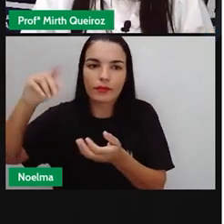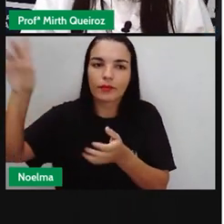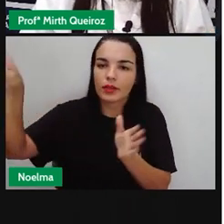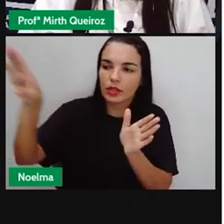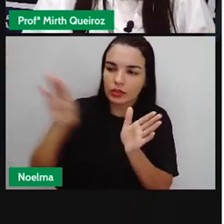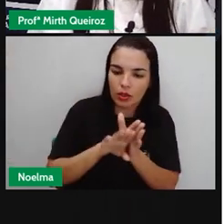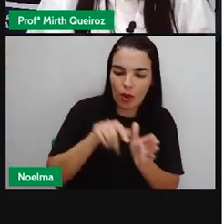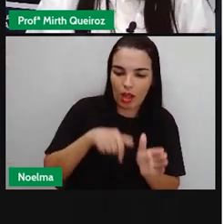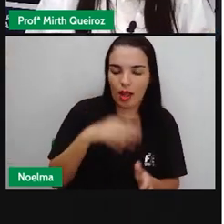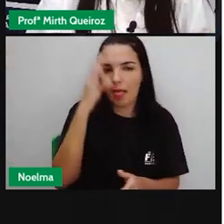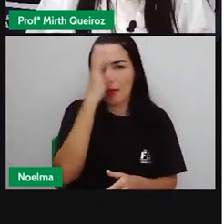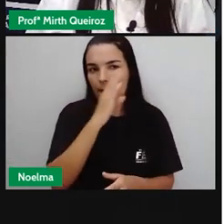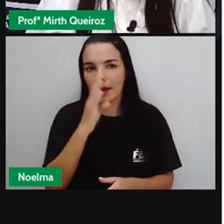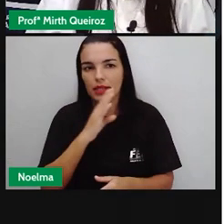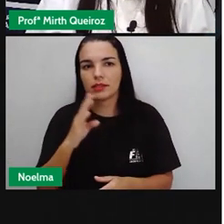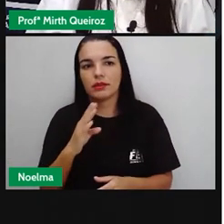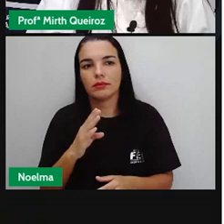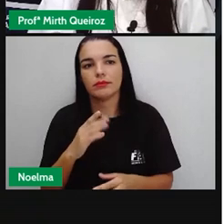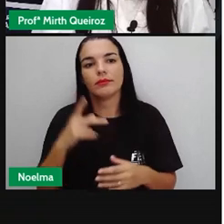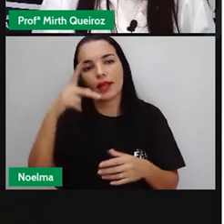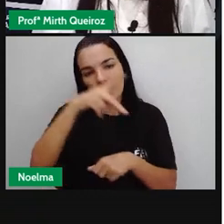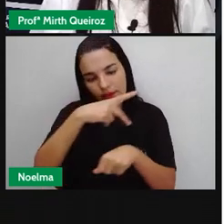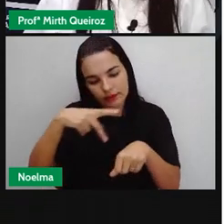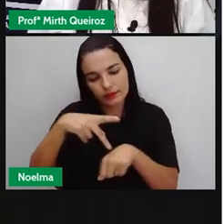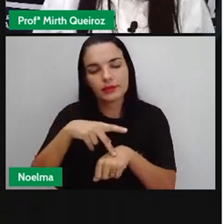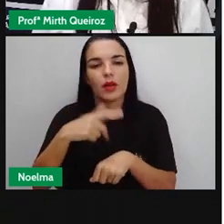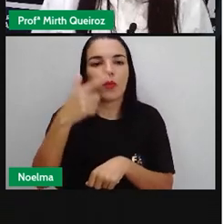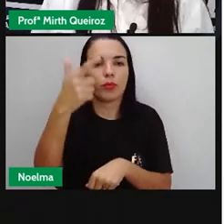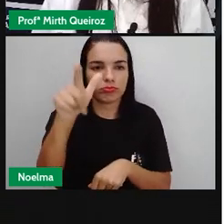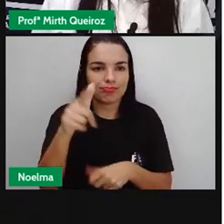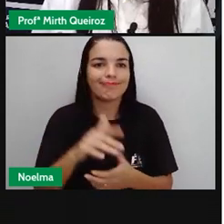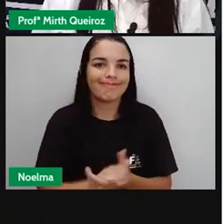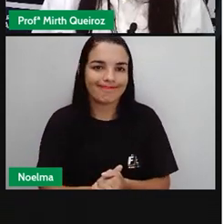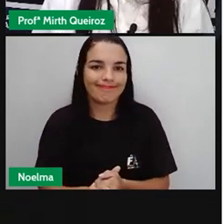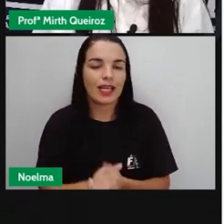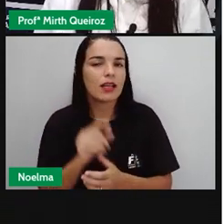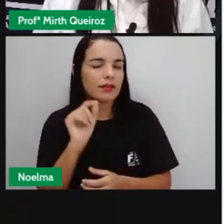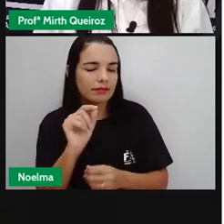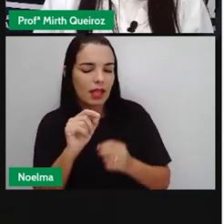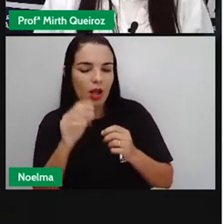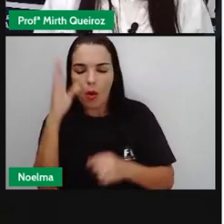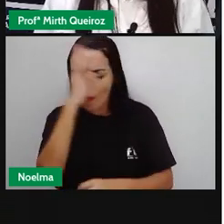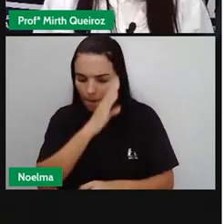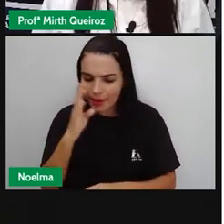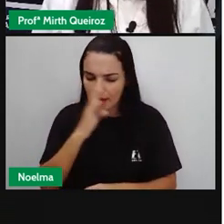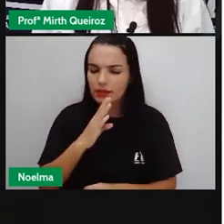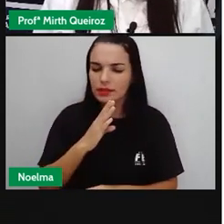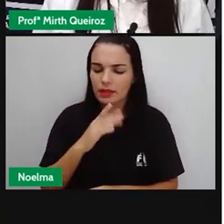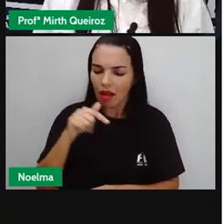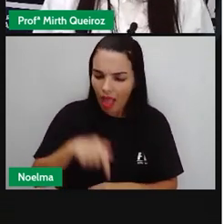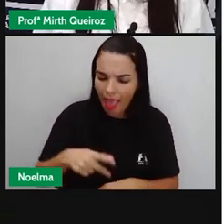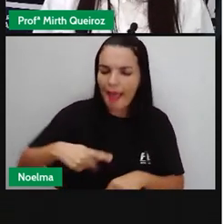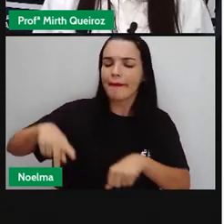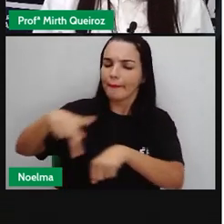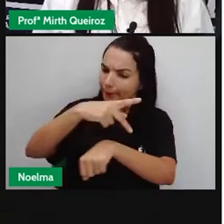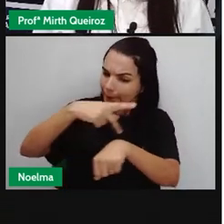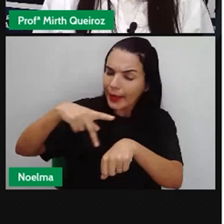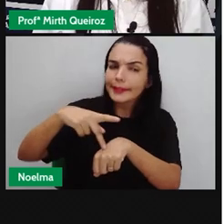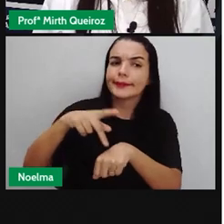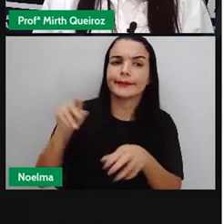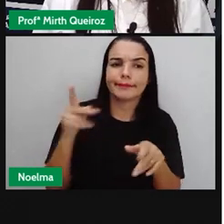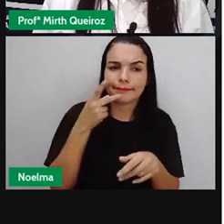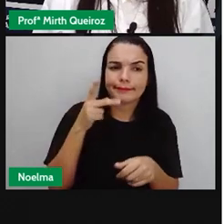imigrantes. O Brasil é um país de imigrantes. Desde o início da